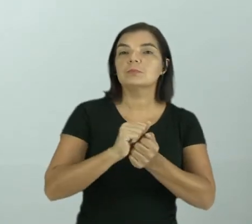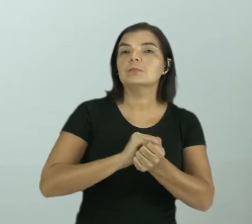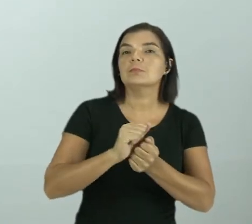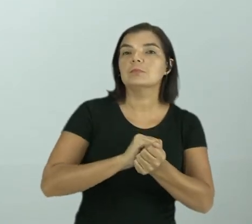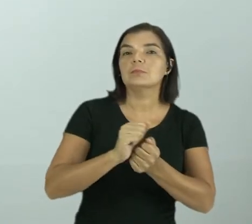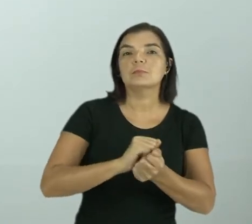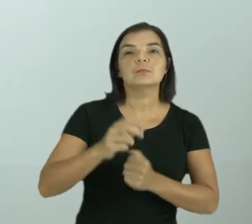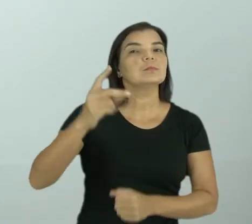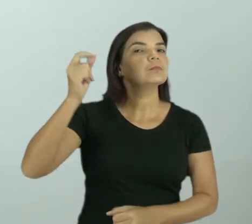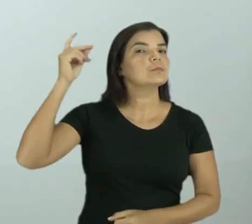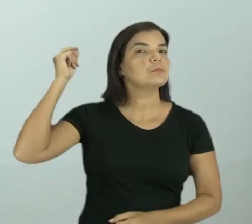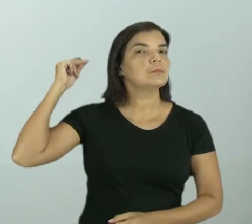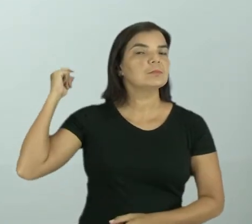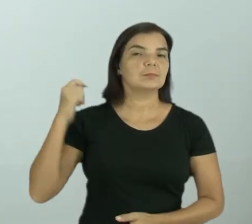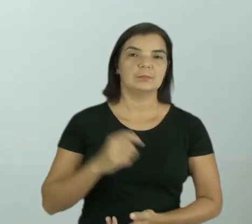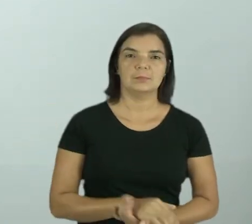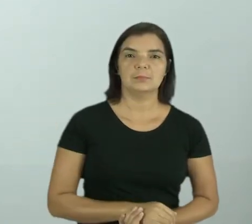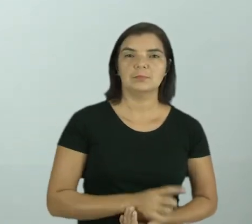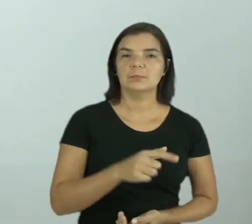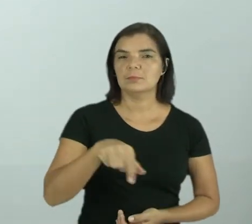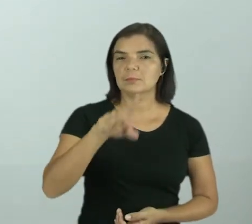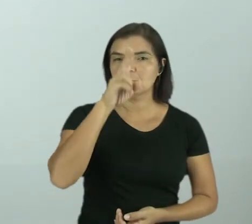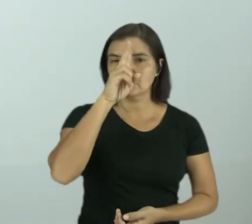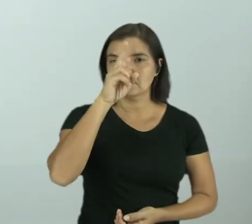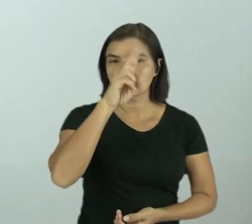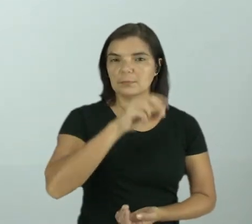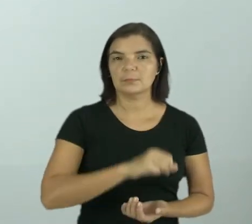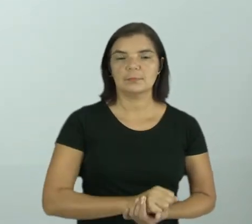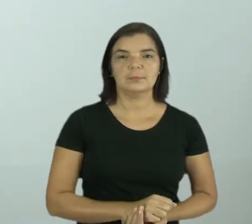roupas antigamente? Quem lembra?